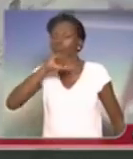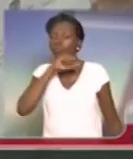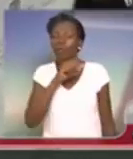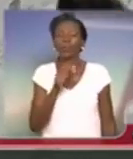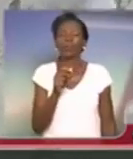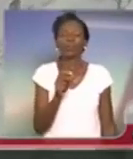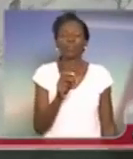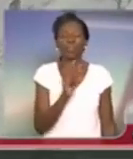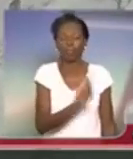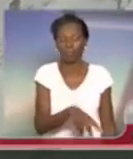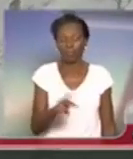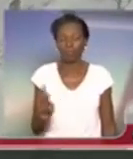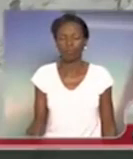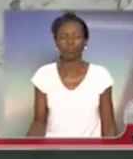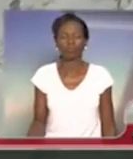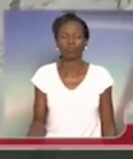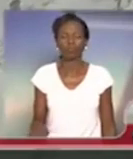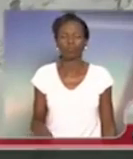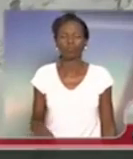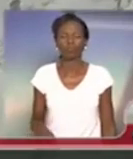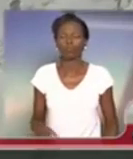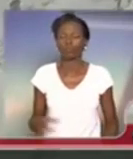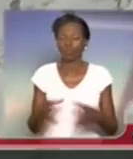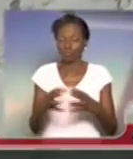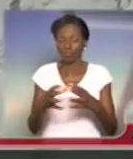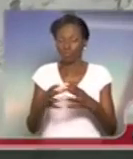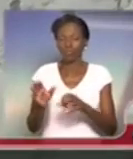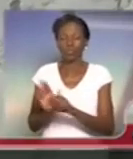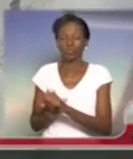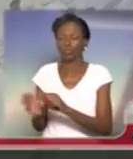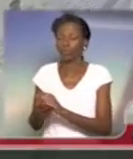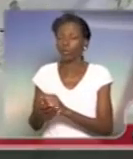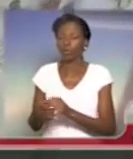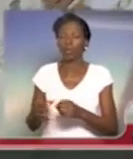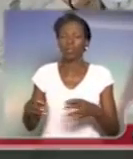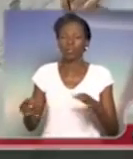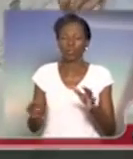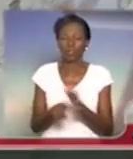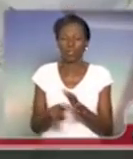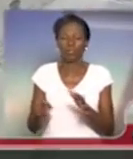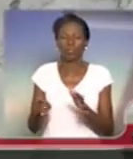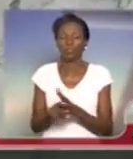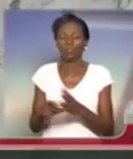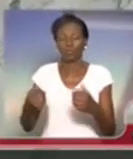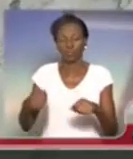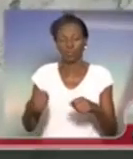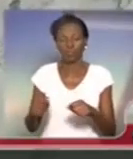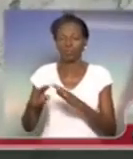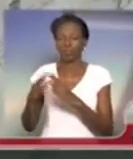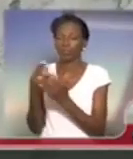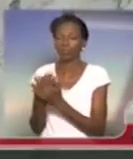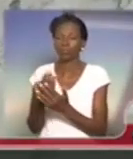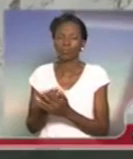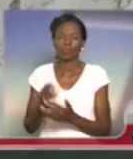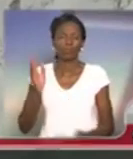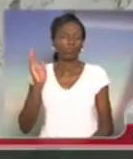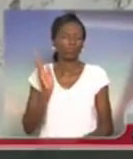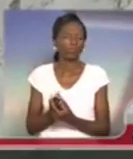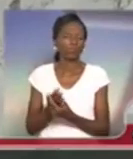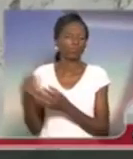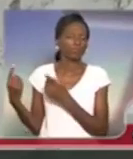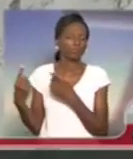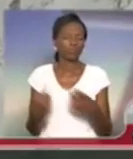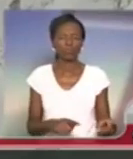pais, pelos professores, pela comunidade escolar, para reagir, para protestar contra esse